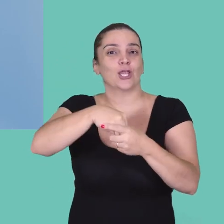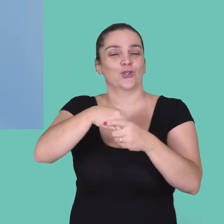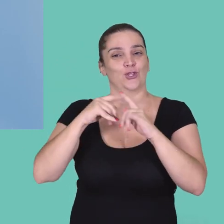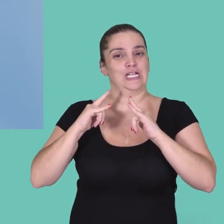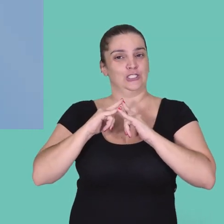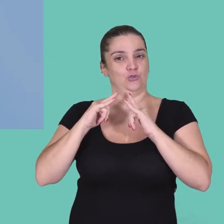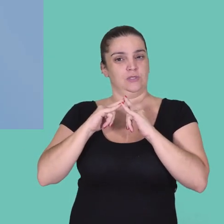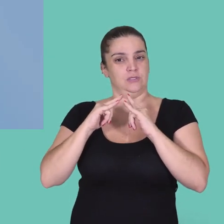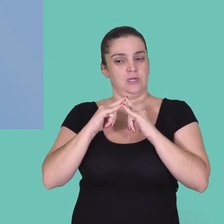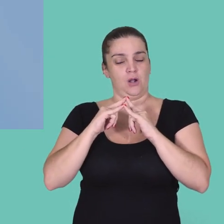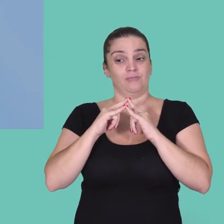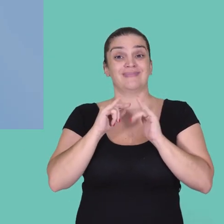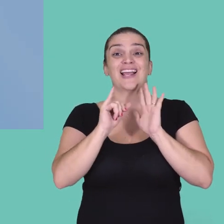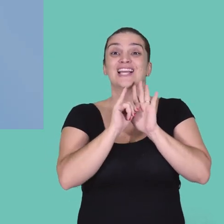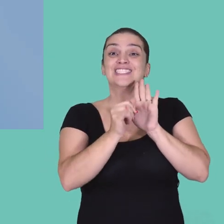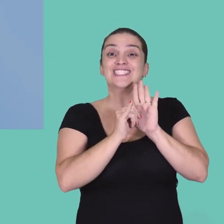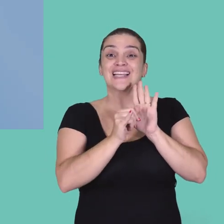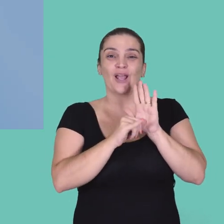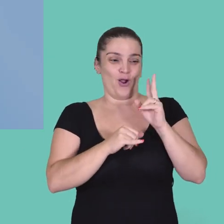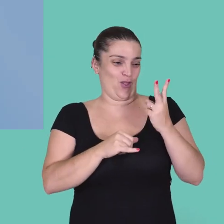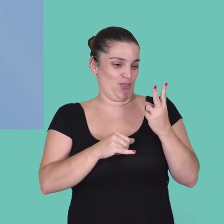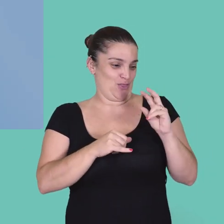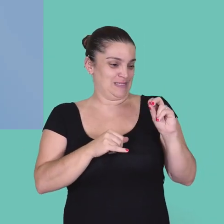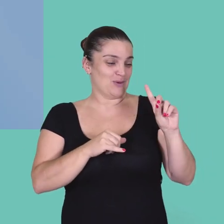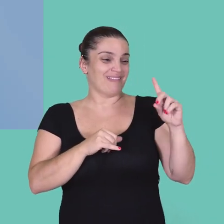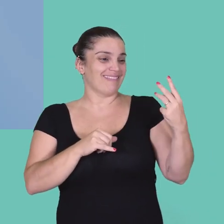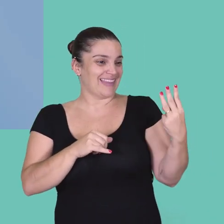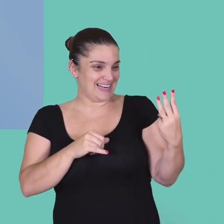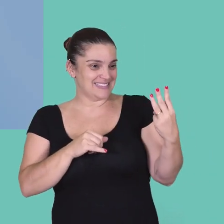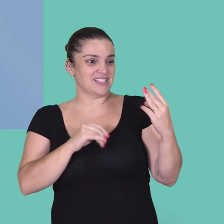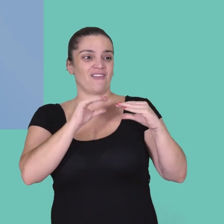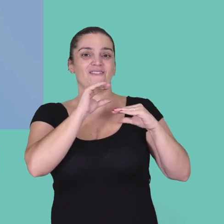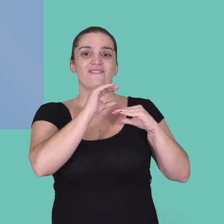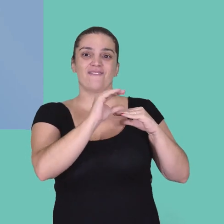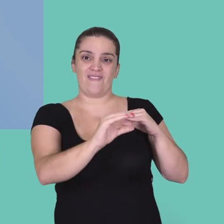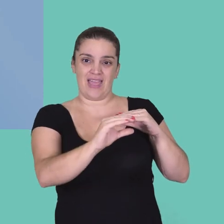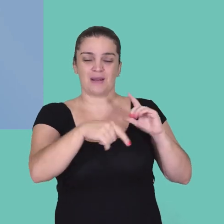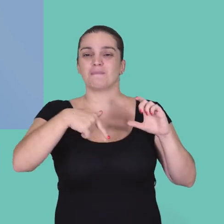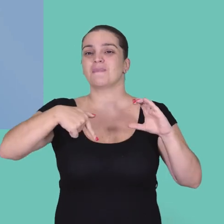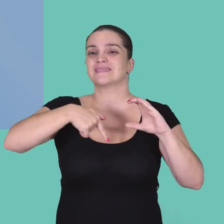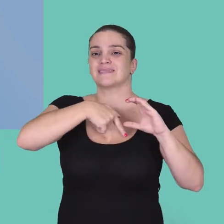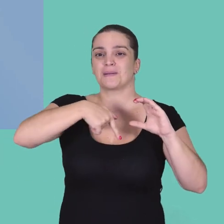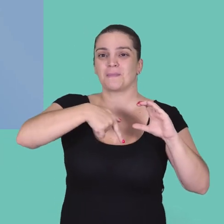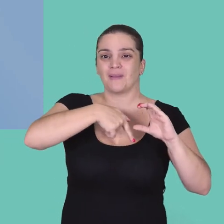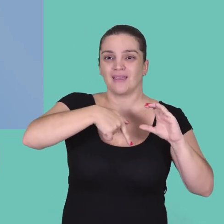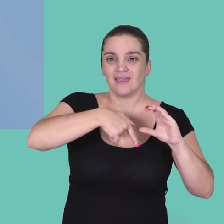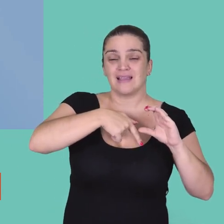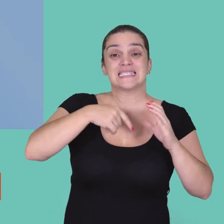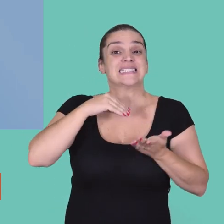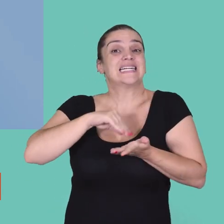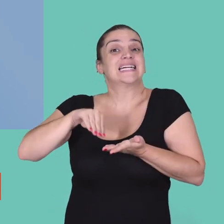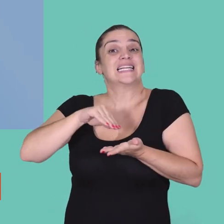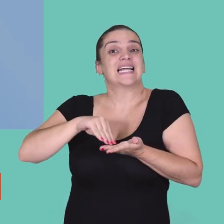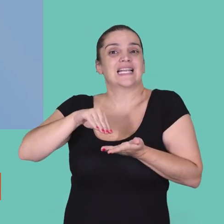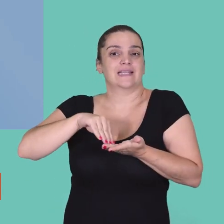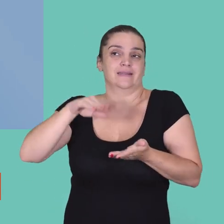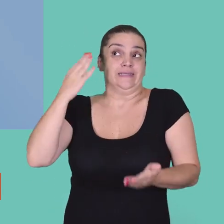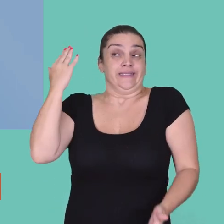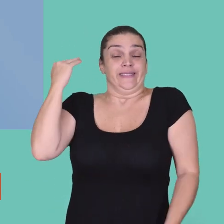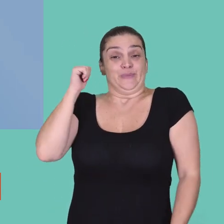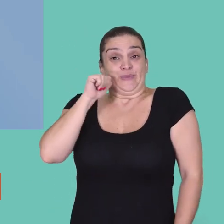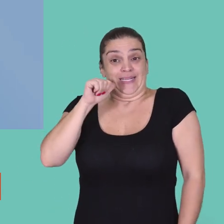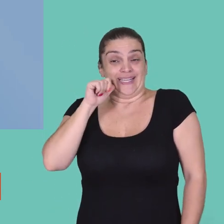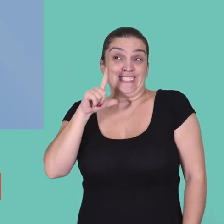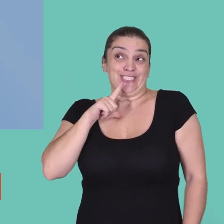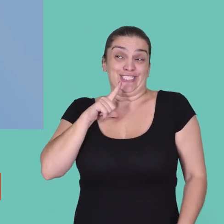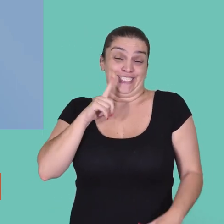instituições. Por exemplo, teve esse edital em 2013, que foi financiado pelo CNPq, pela Secretaria da Mulher, quando